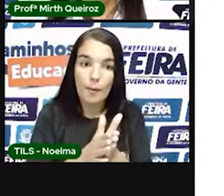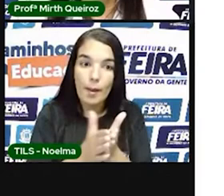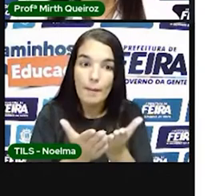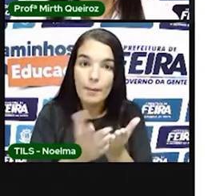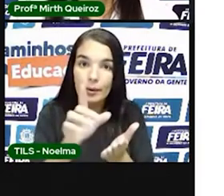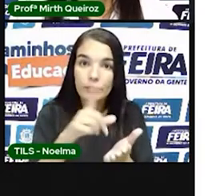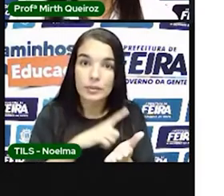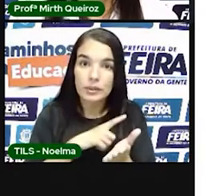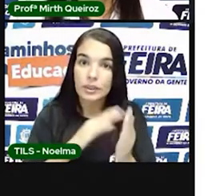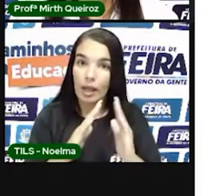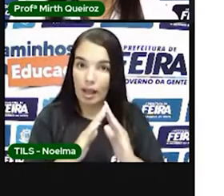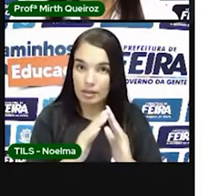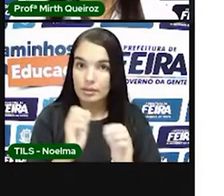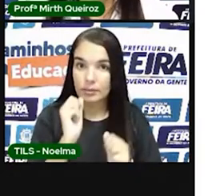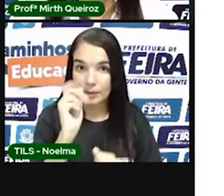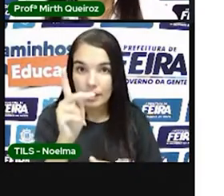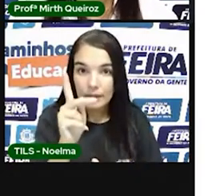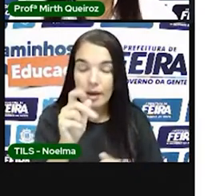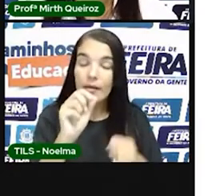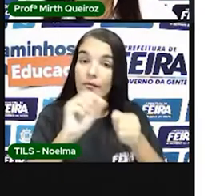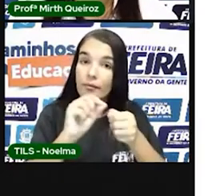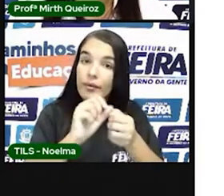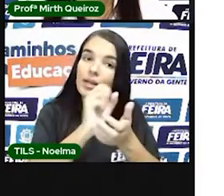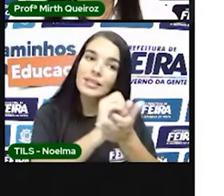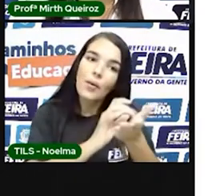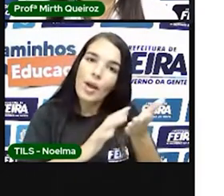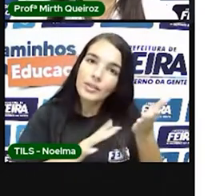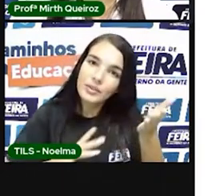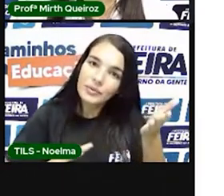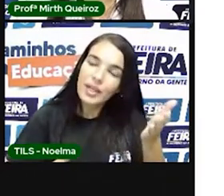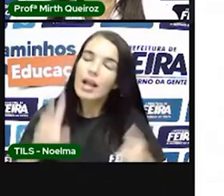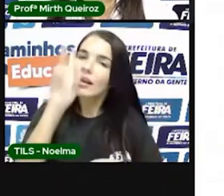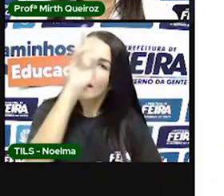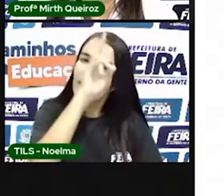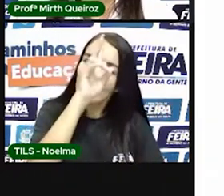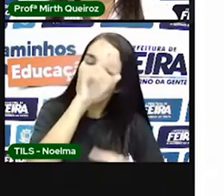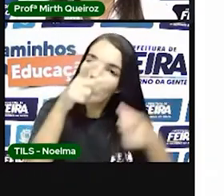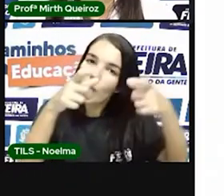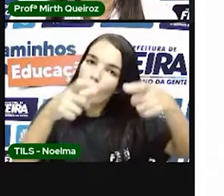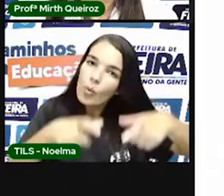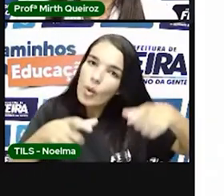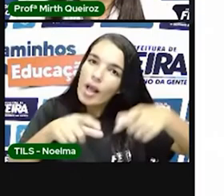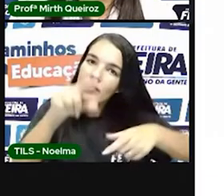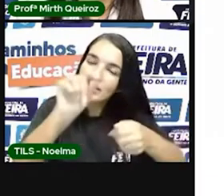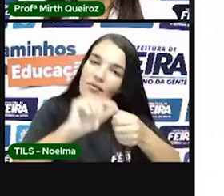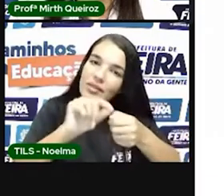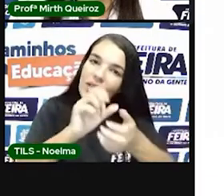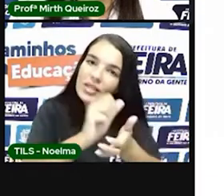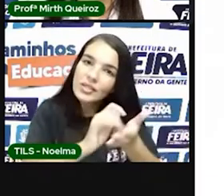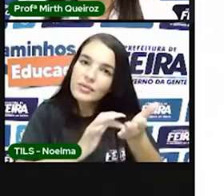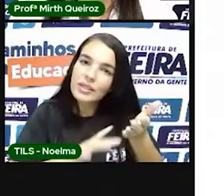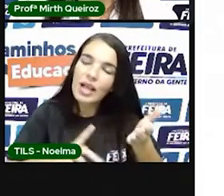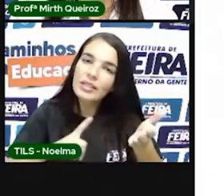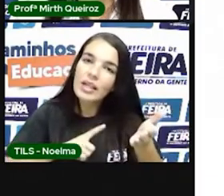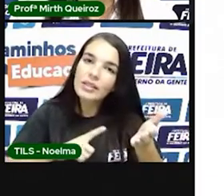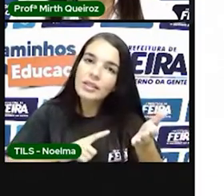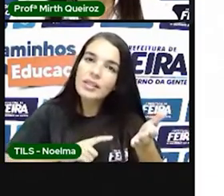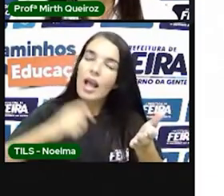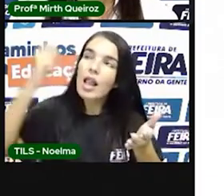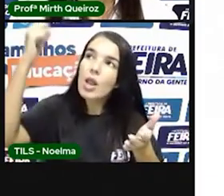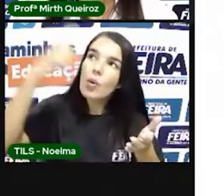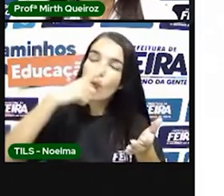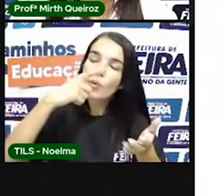aí de casa, tá? Façam a atividade. Lembrando que é um lugar que permita vocês se